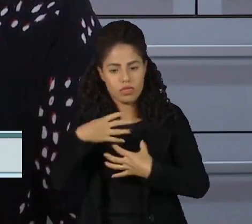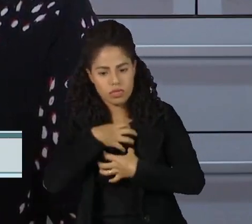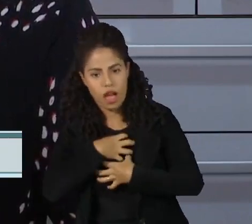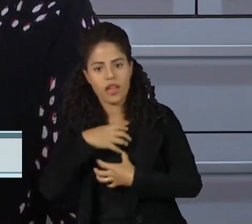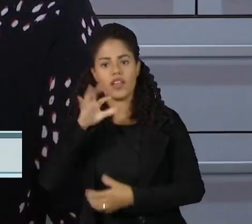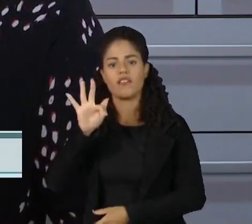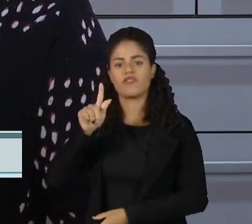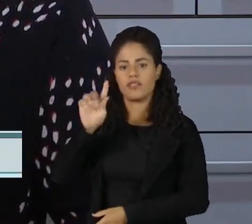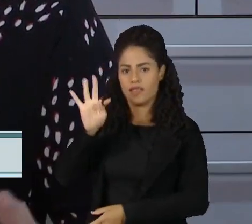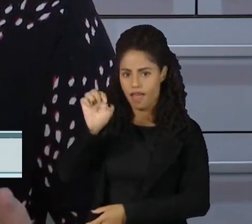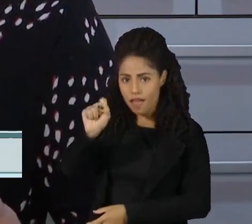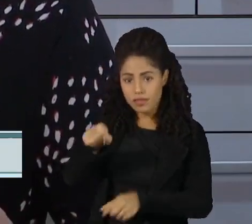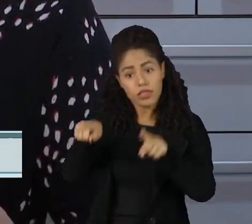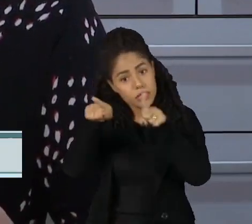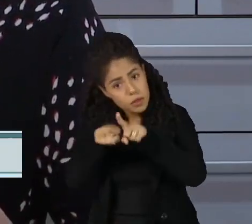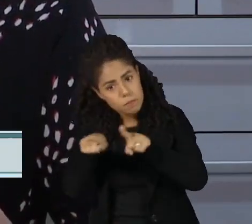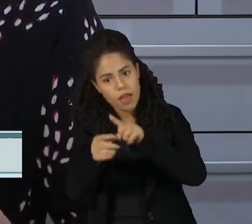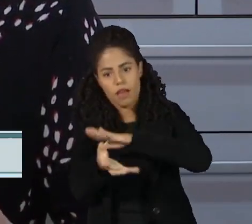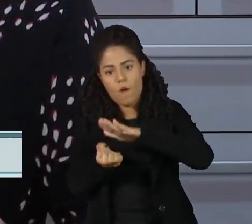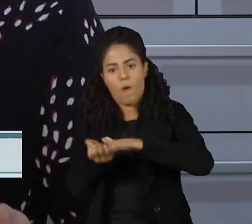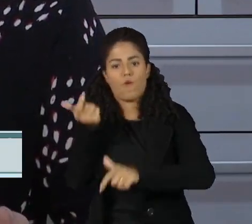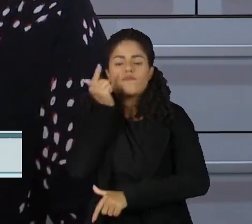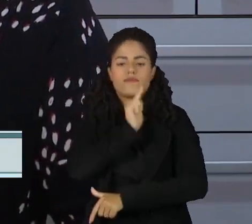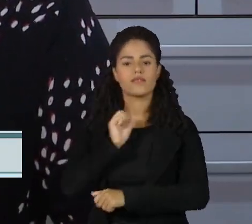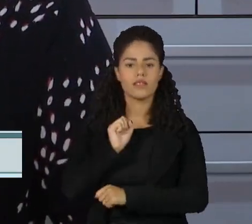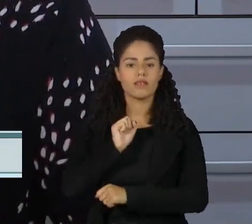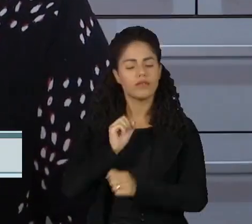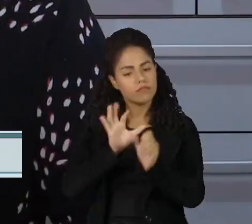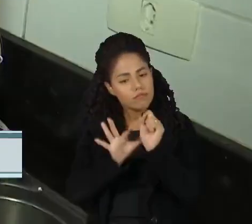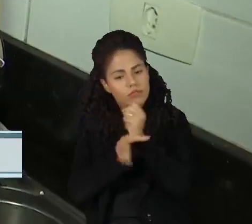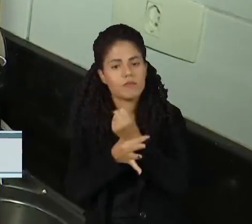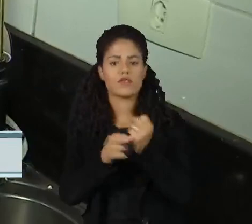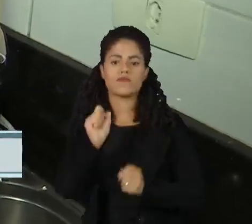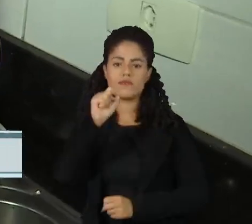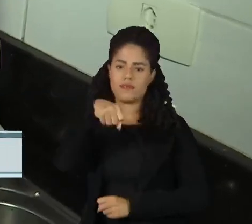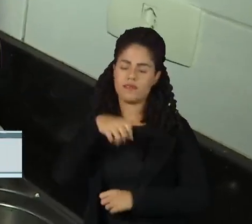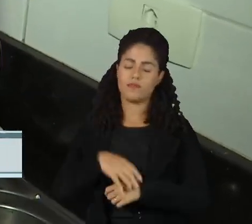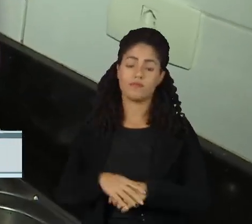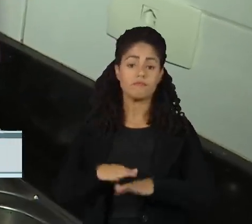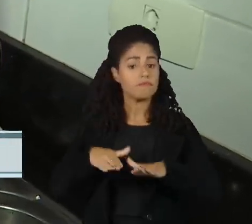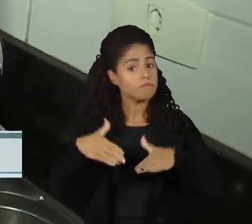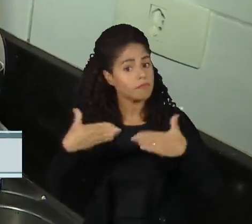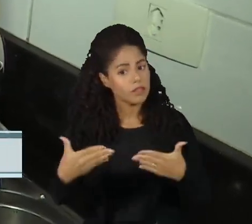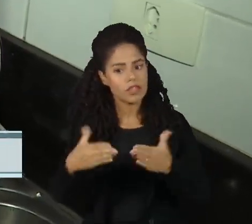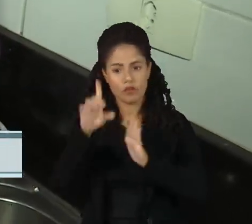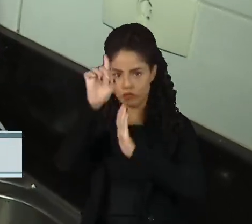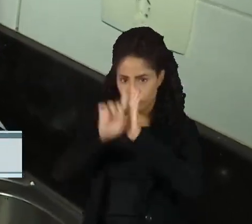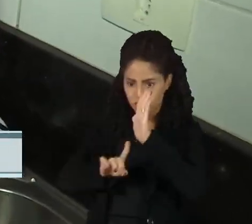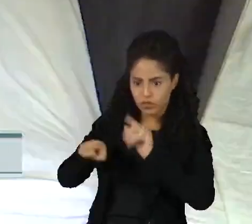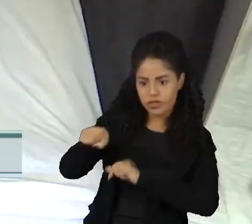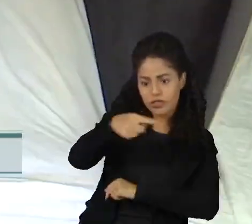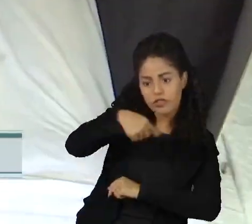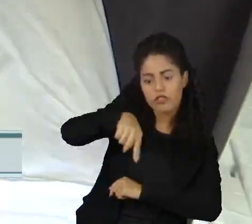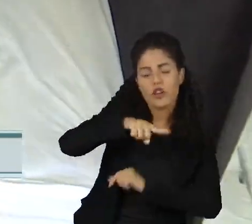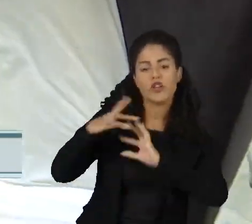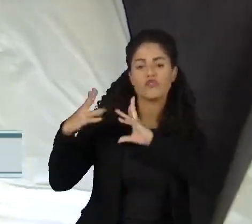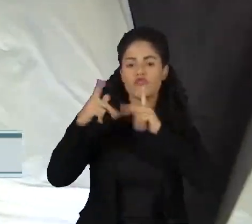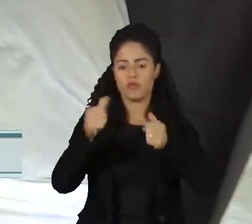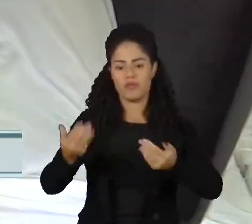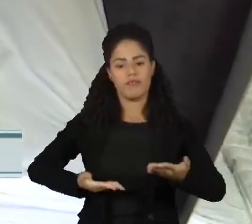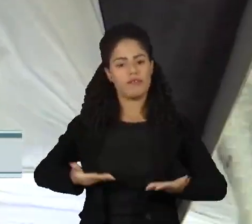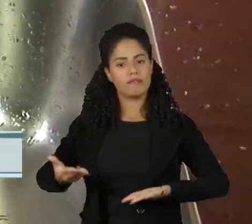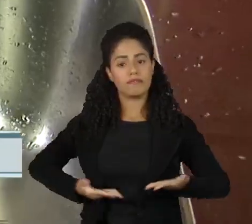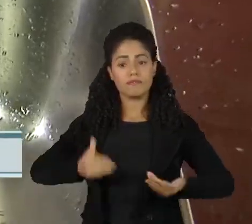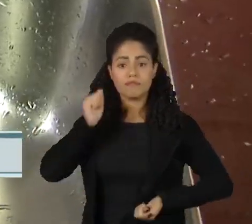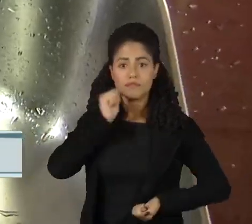garantia. Então, é uma segurança que a gente tem. Dar essa segurança para todas as empregadas